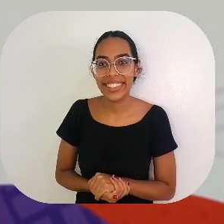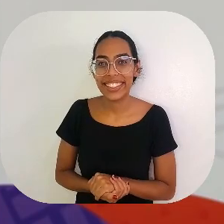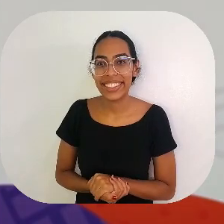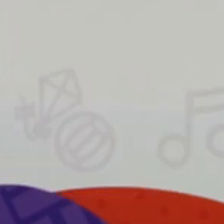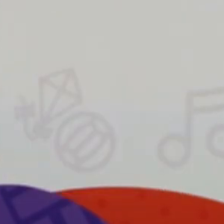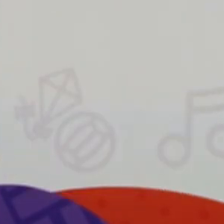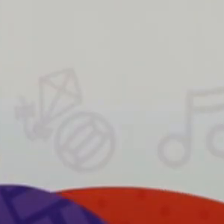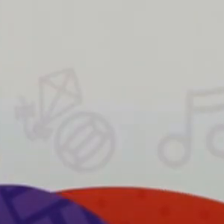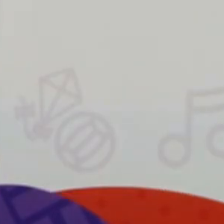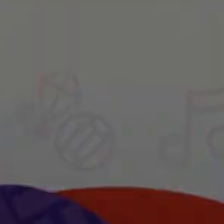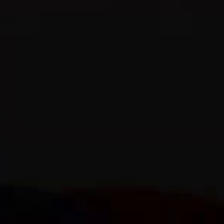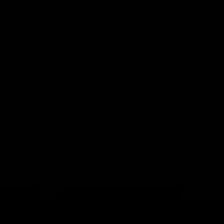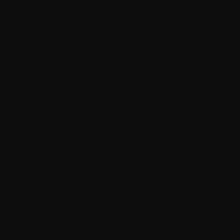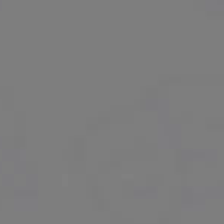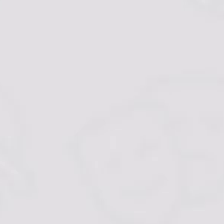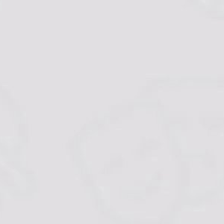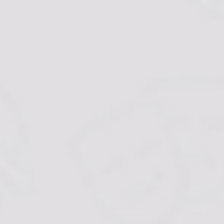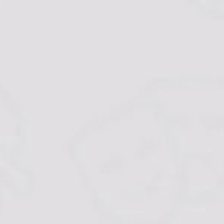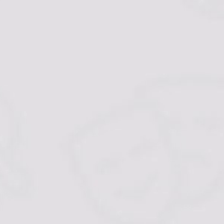beijo e até lá.